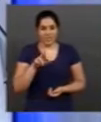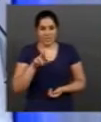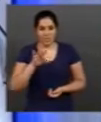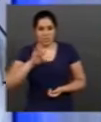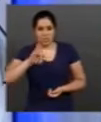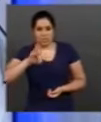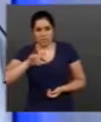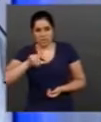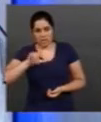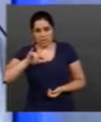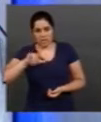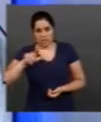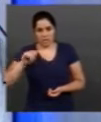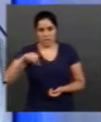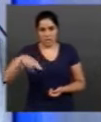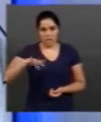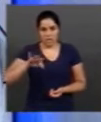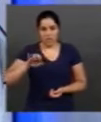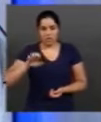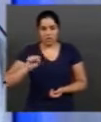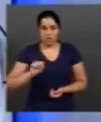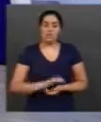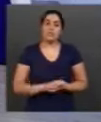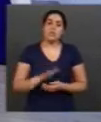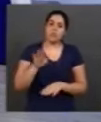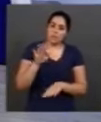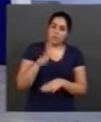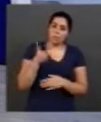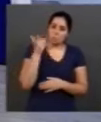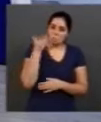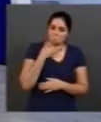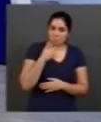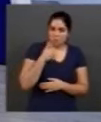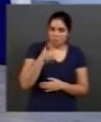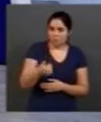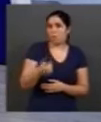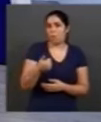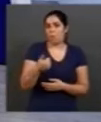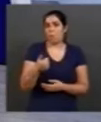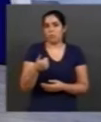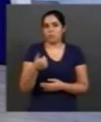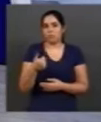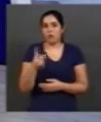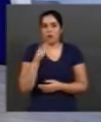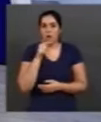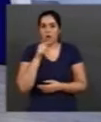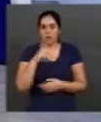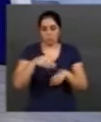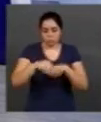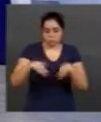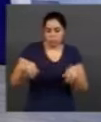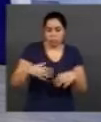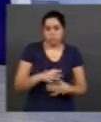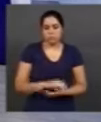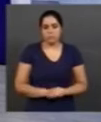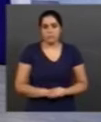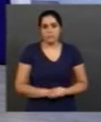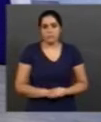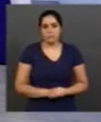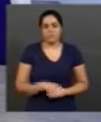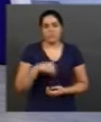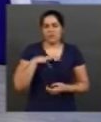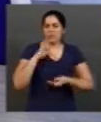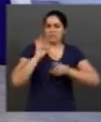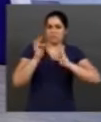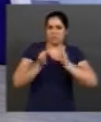melhorando a oferta de água na sua propriedade, né? Ele perde menos solo, né? Então, ele vai ter muita vantagem com isso. Existem tecnologias,